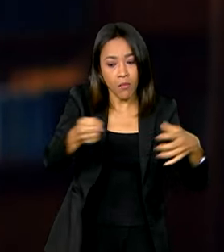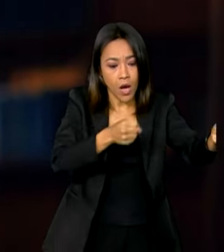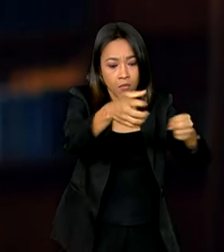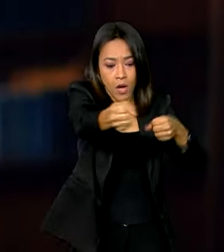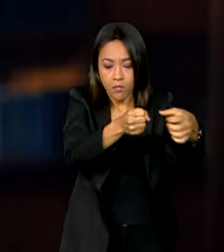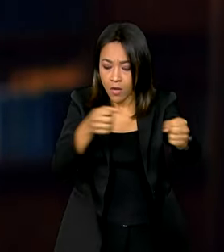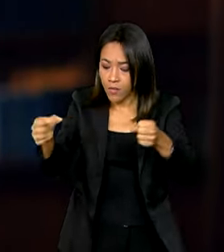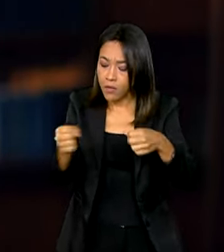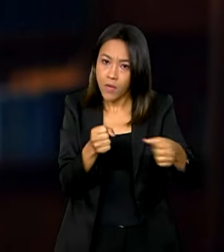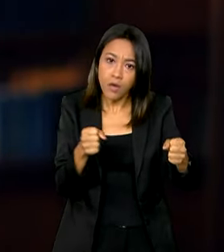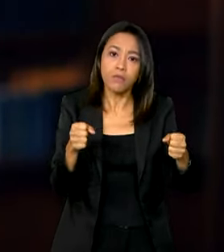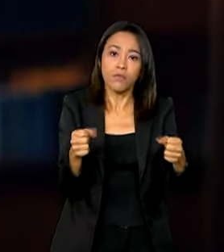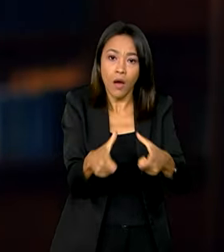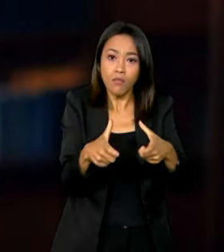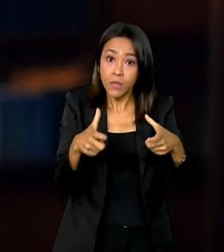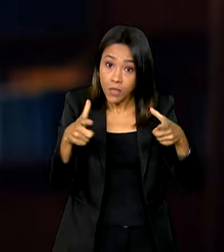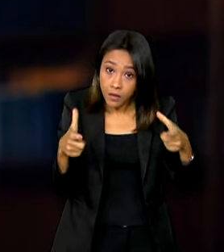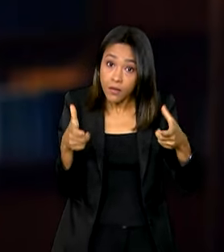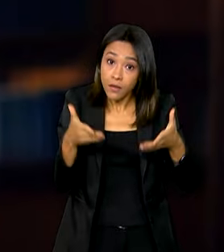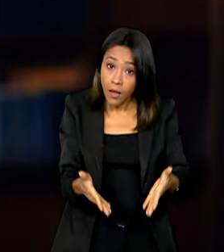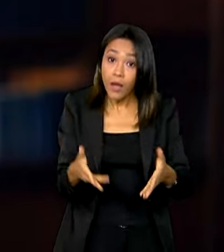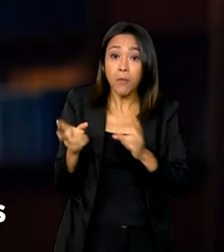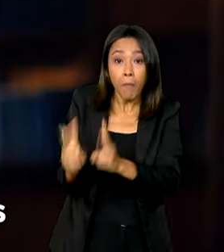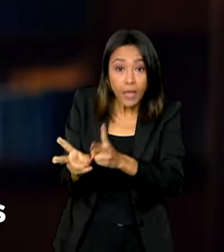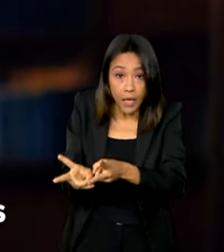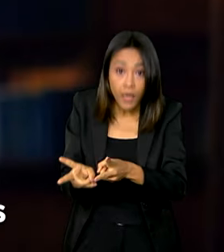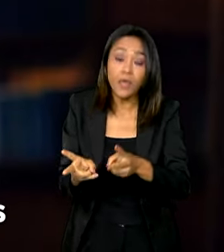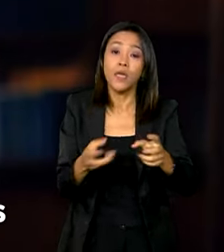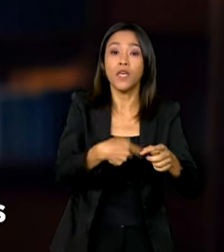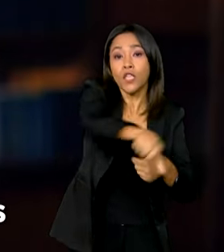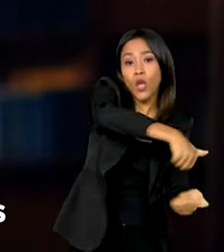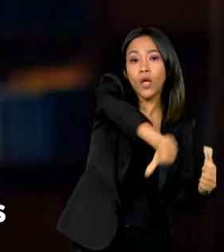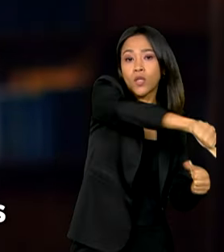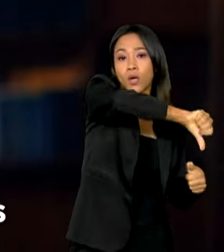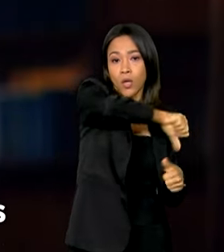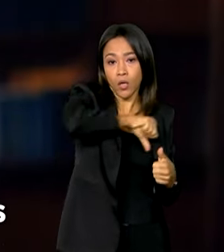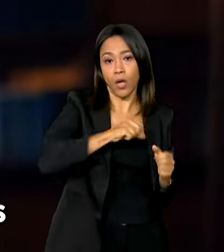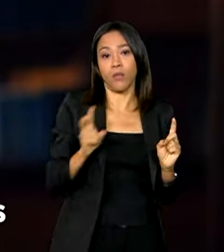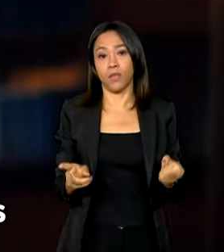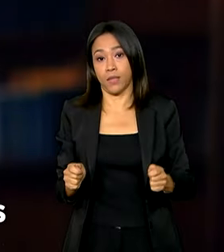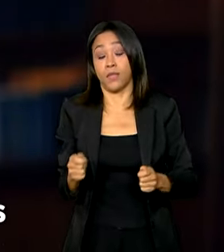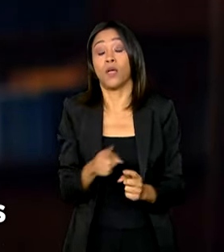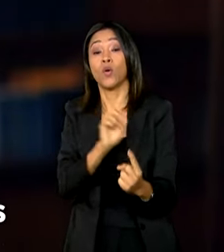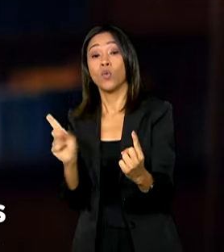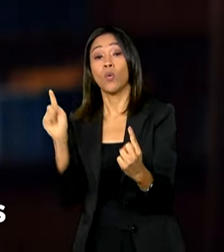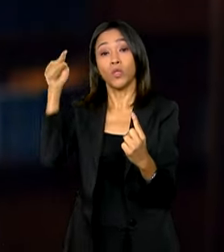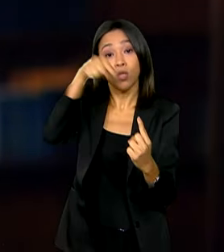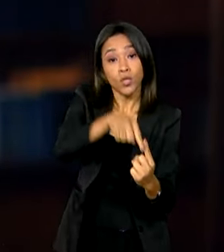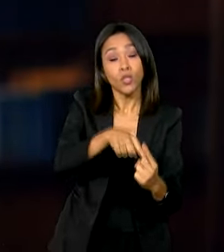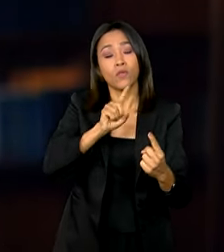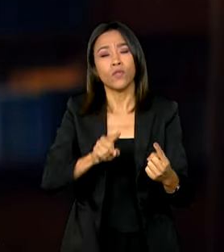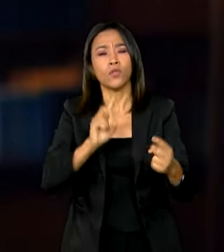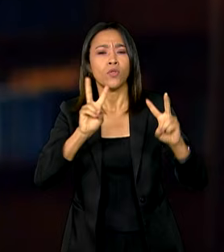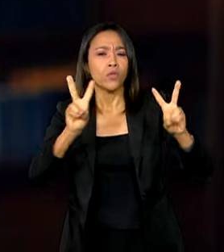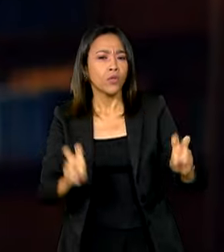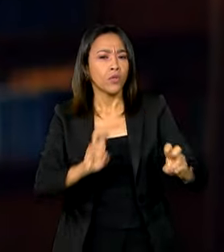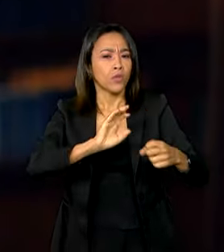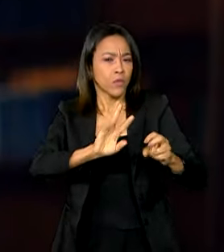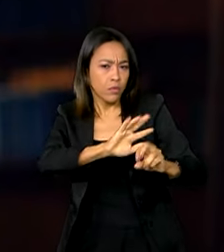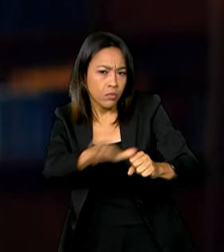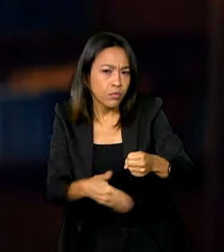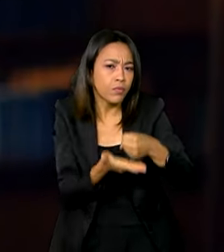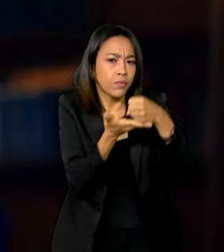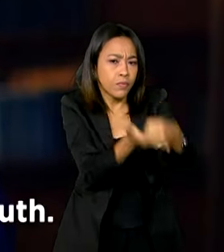categorias de membros permanentes e não permanentes. O cumprimento das metas de desenvolvimento sustentável requer que o Banco